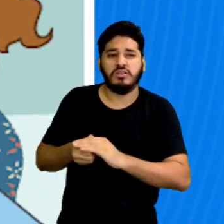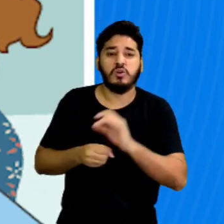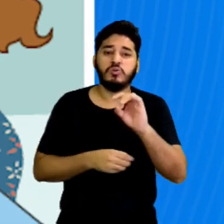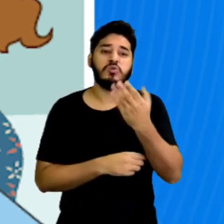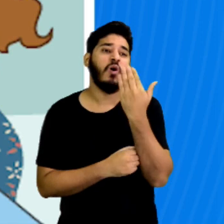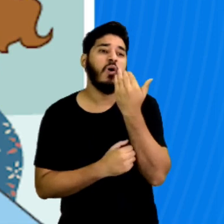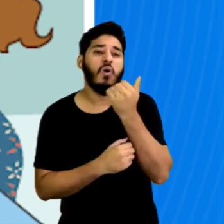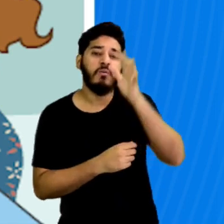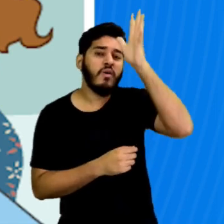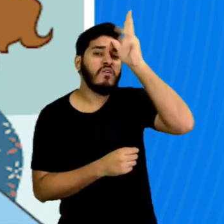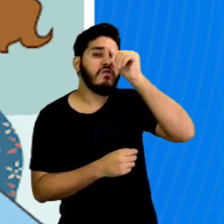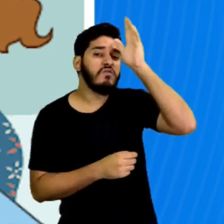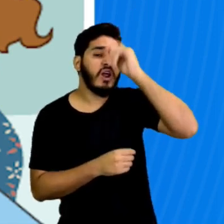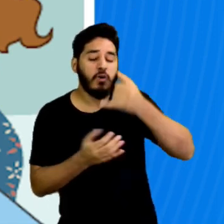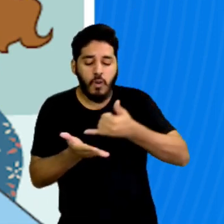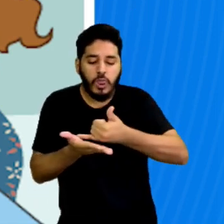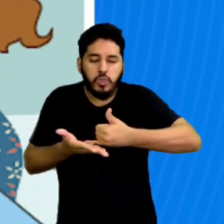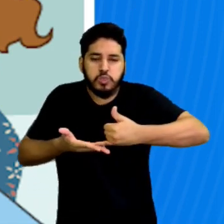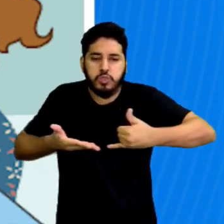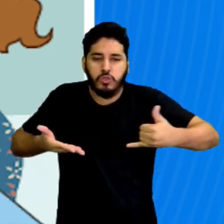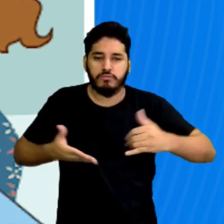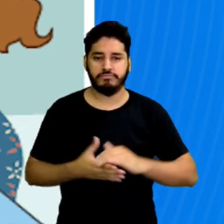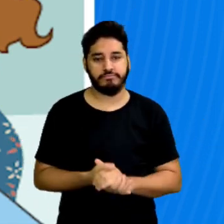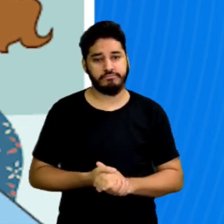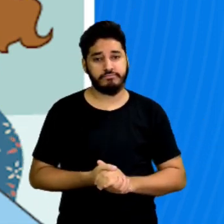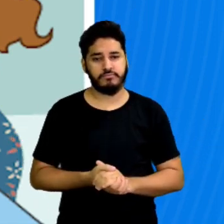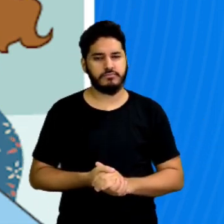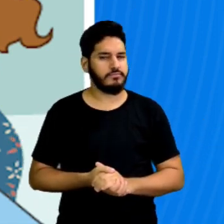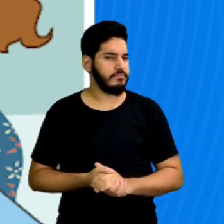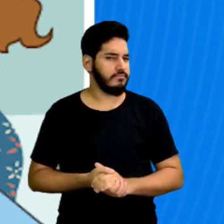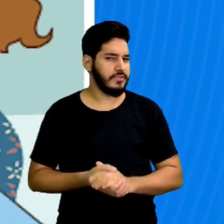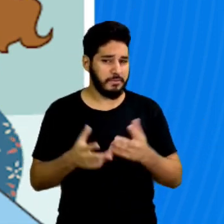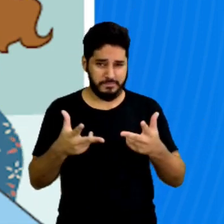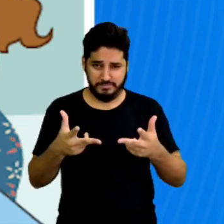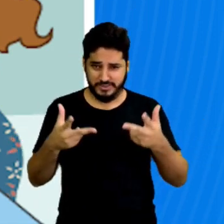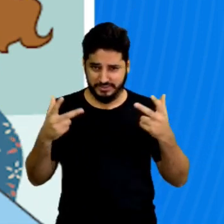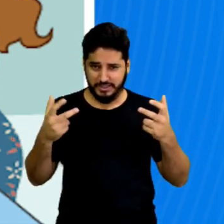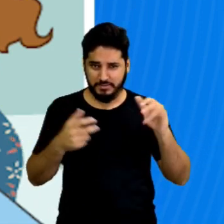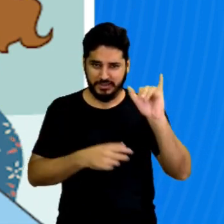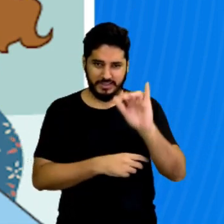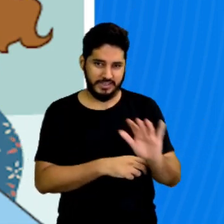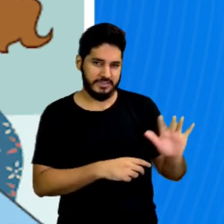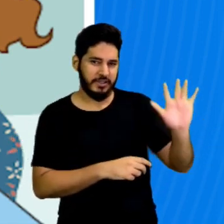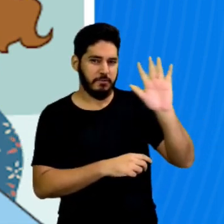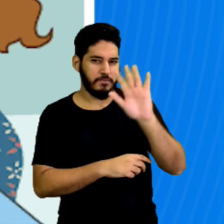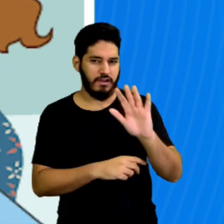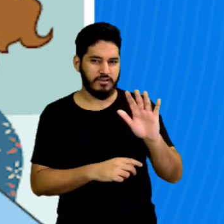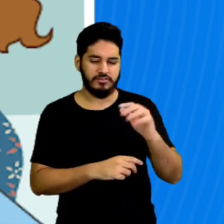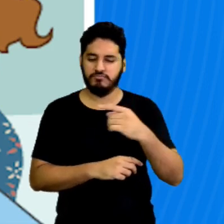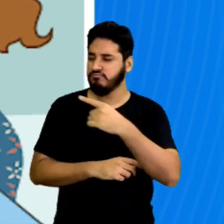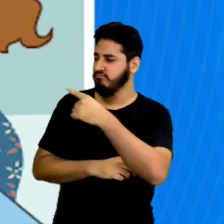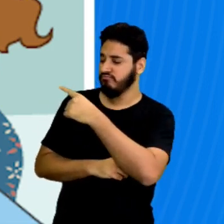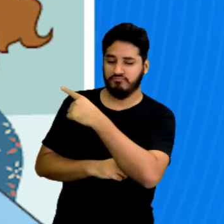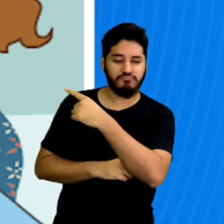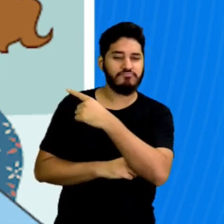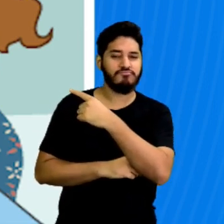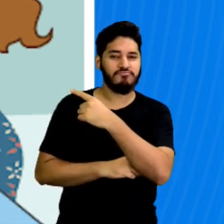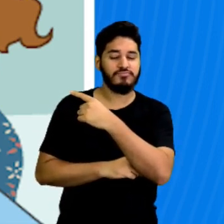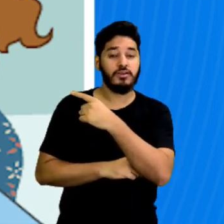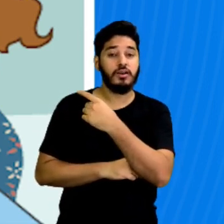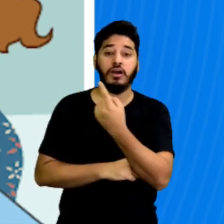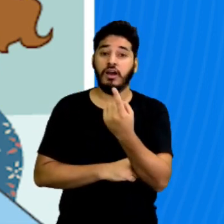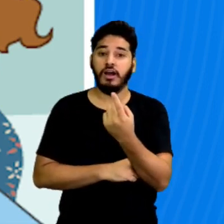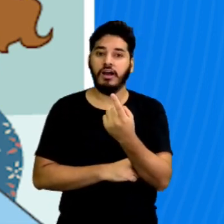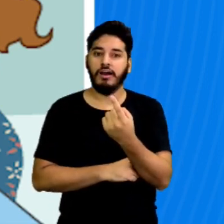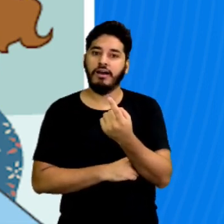frango com catupiry. Vocês percebem, nessa imagem, que uma linguagem depende da